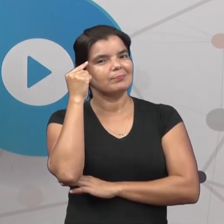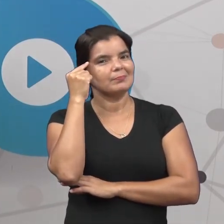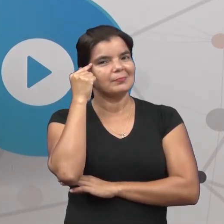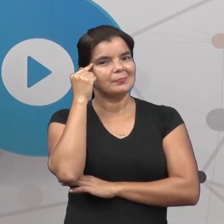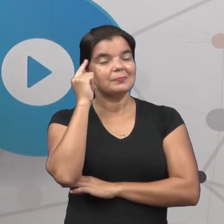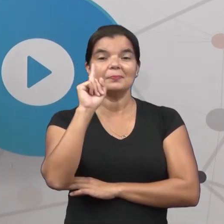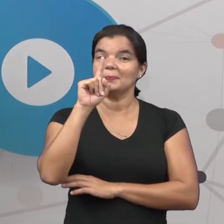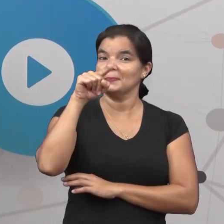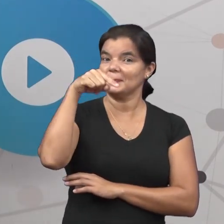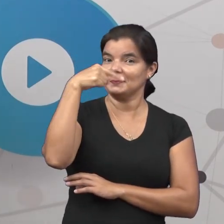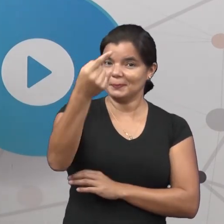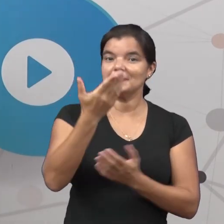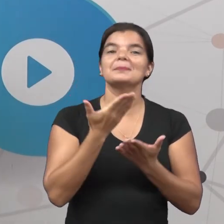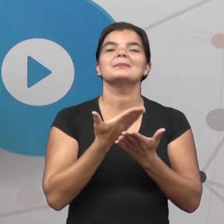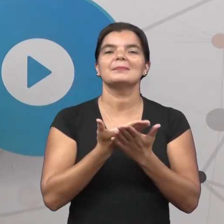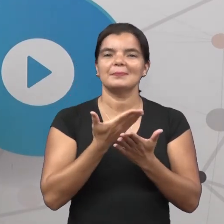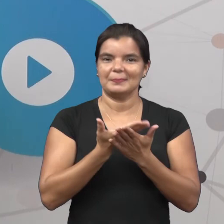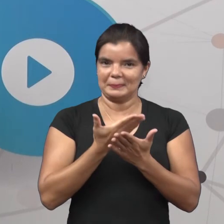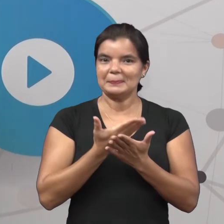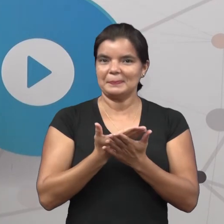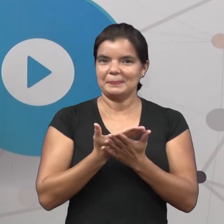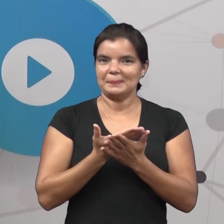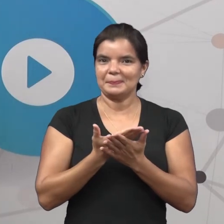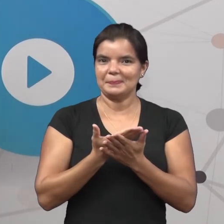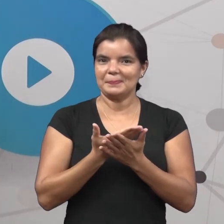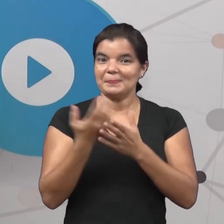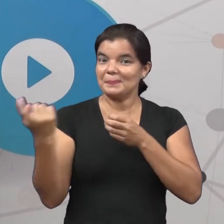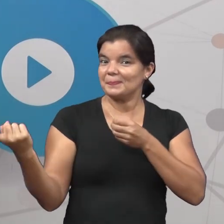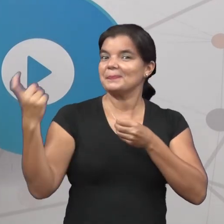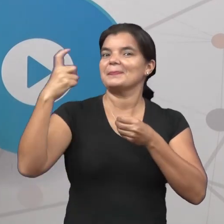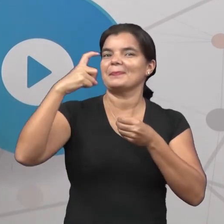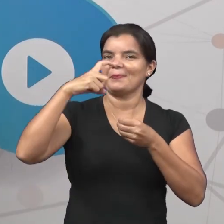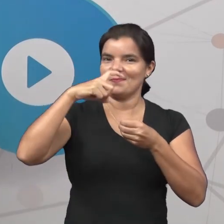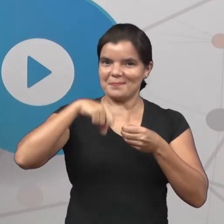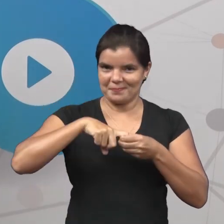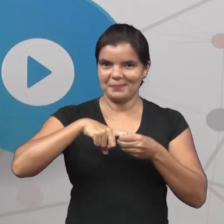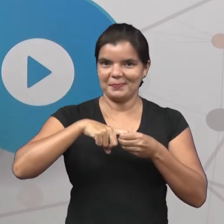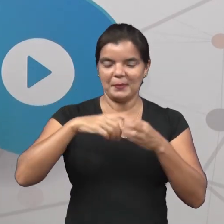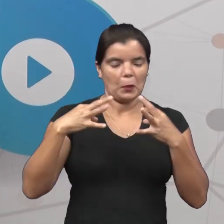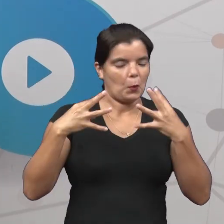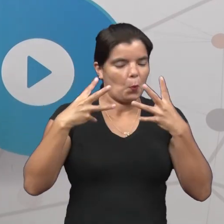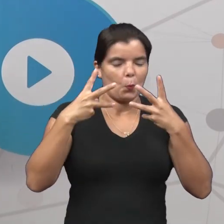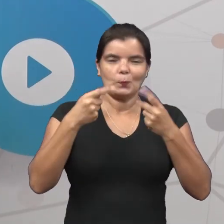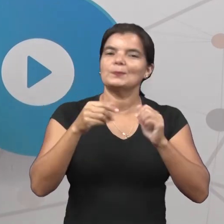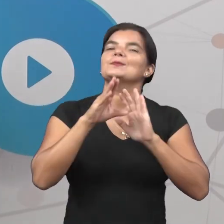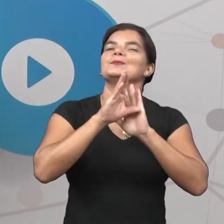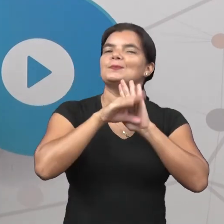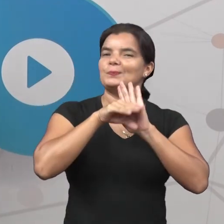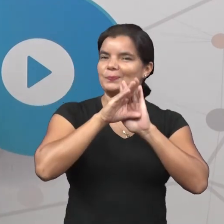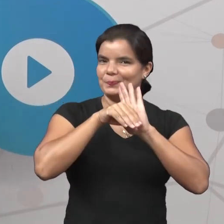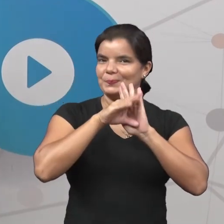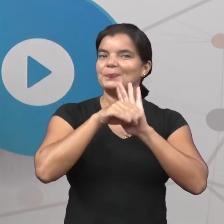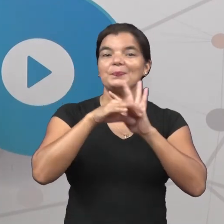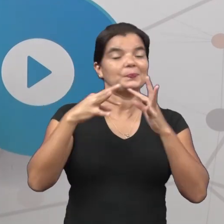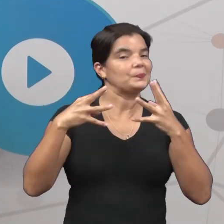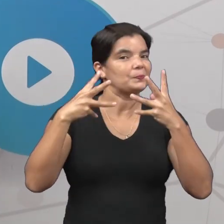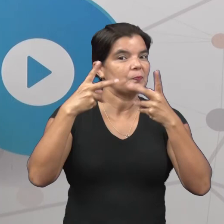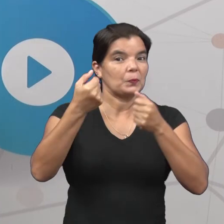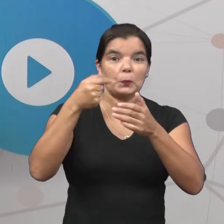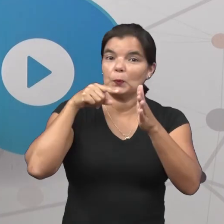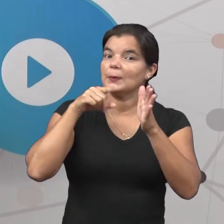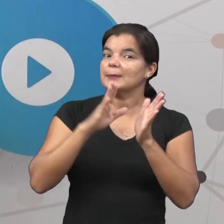E na próxima aula, nós retomaremos com todo esse conteúdo, com essa